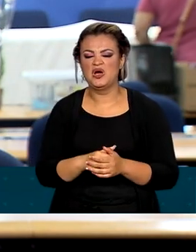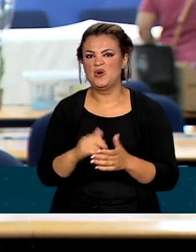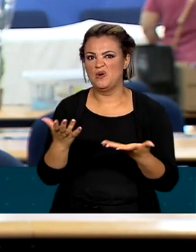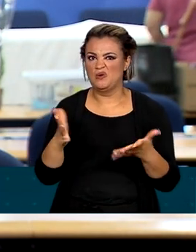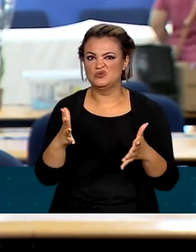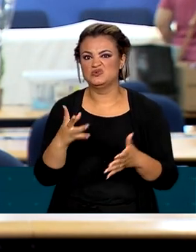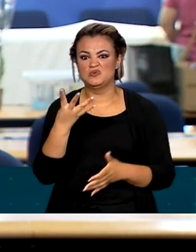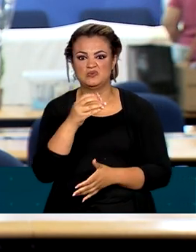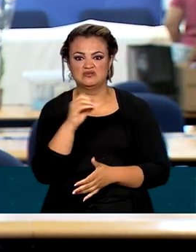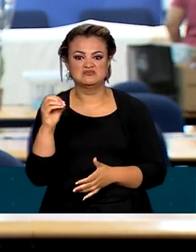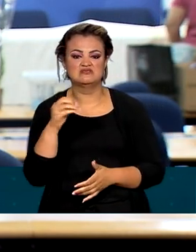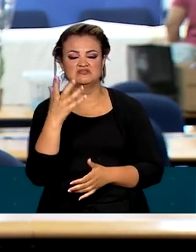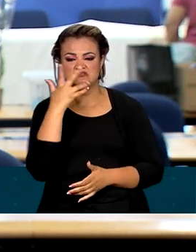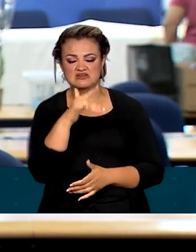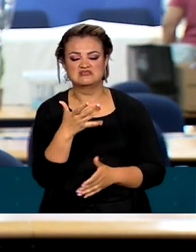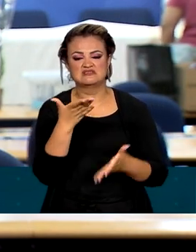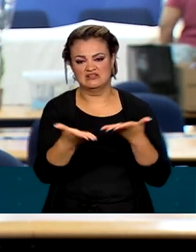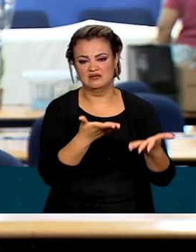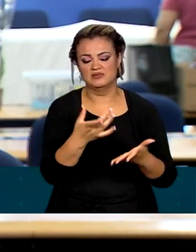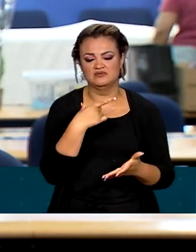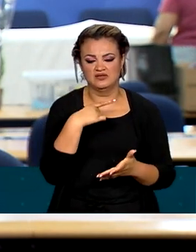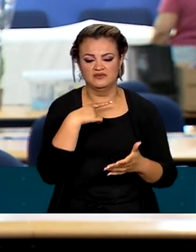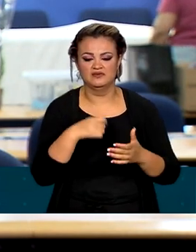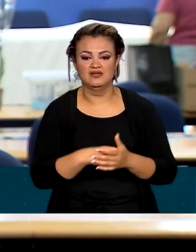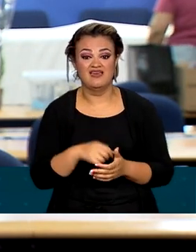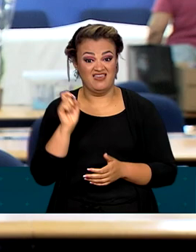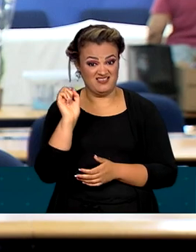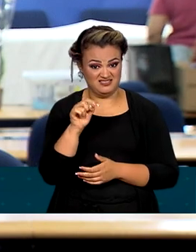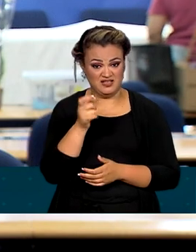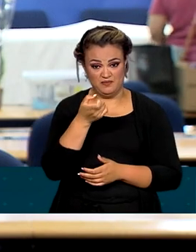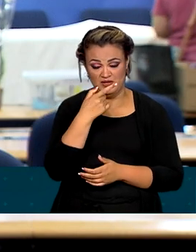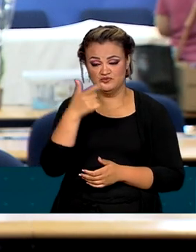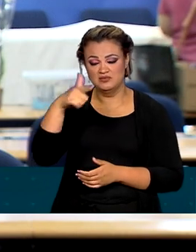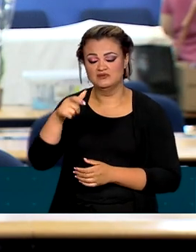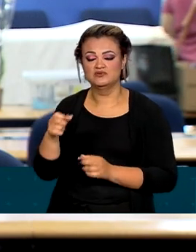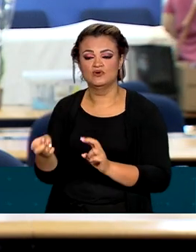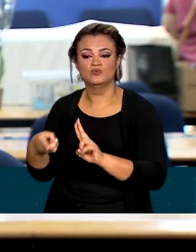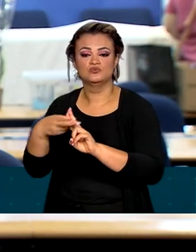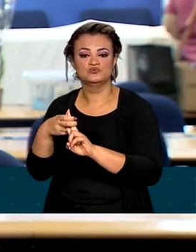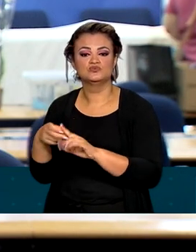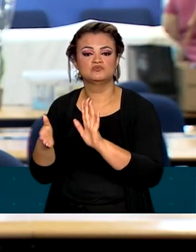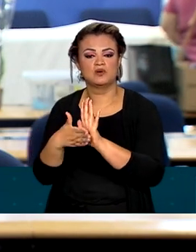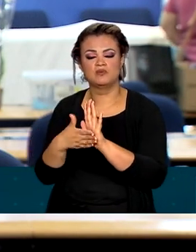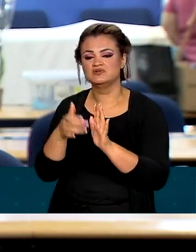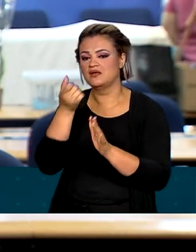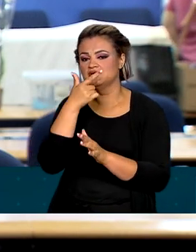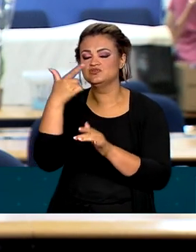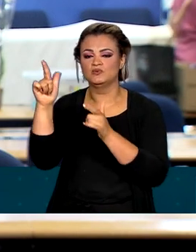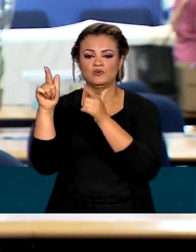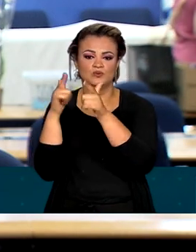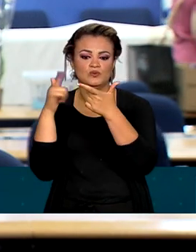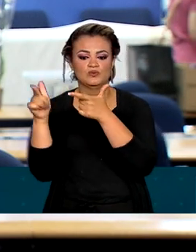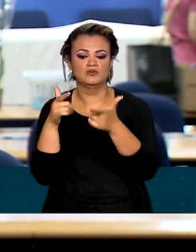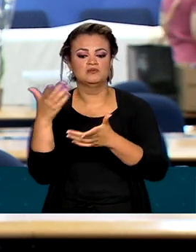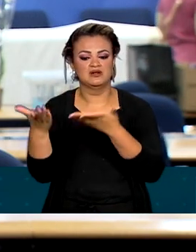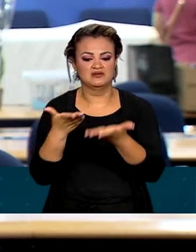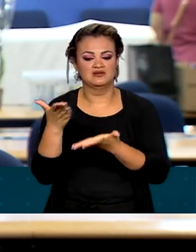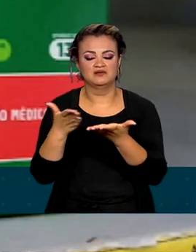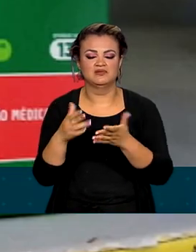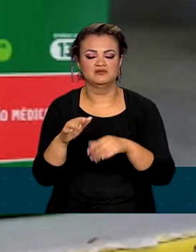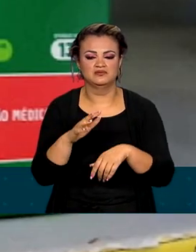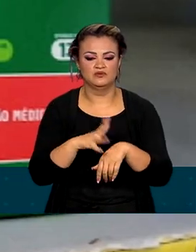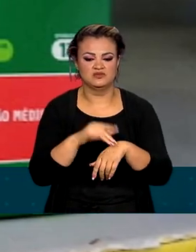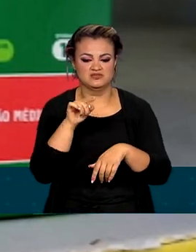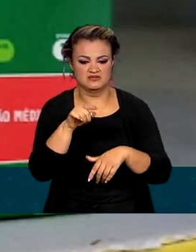estejam em tratamento. Além dos Osgensma, o SUS oferece outros dois medicamentos para o tratamento da